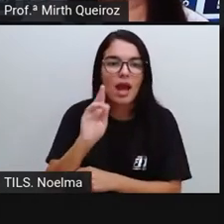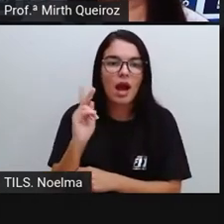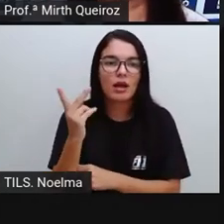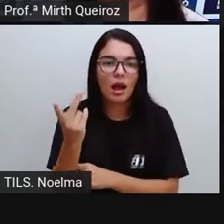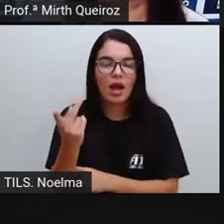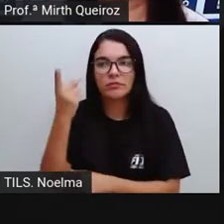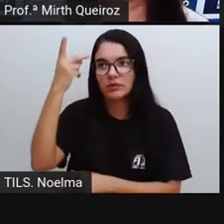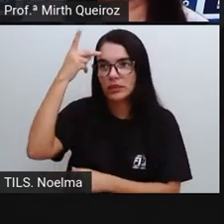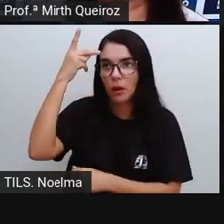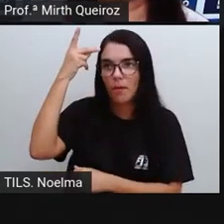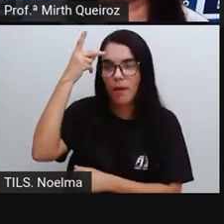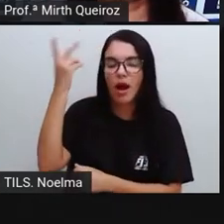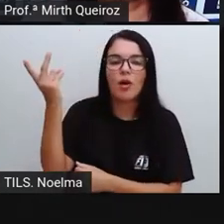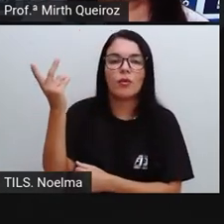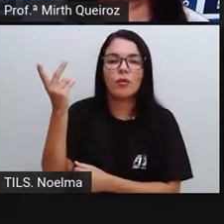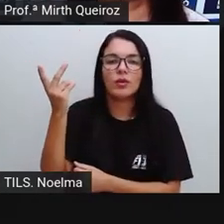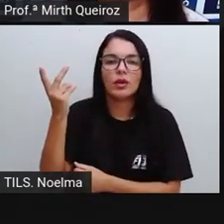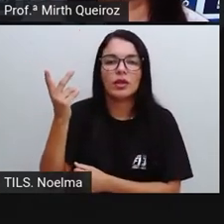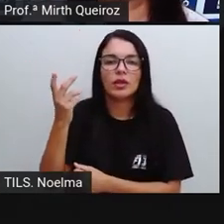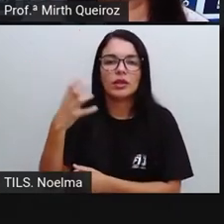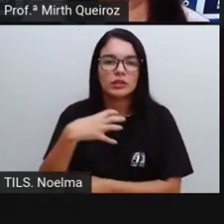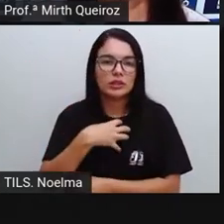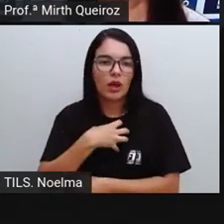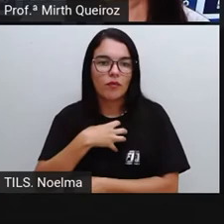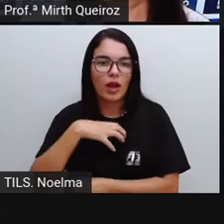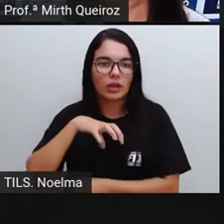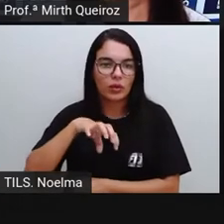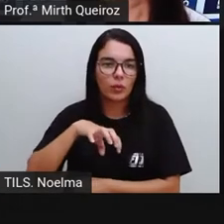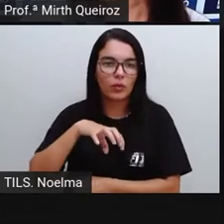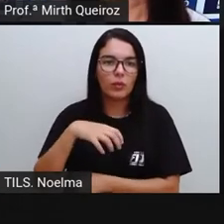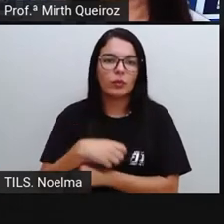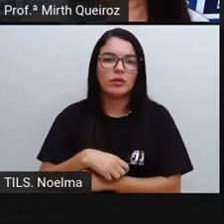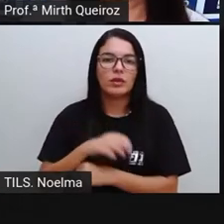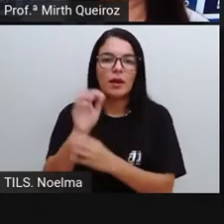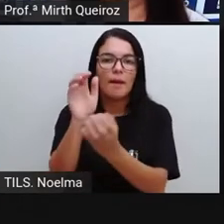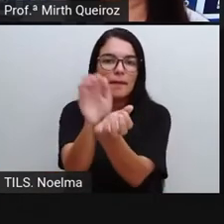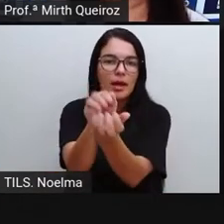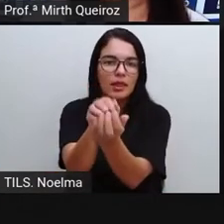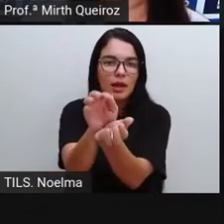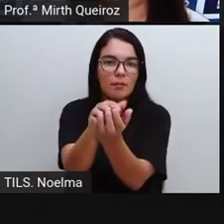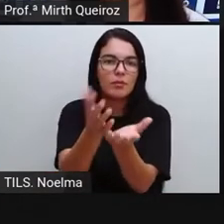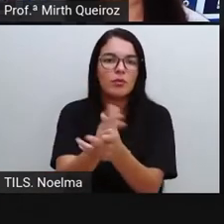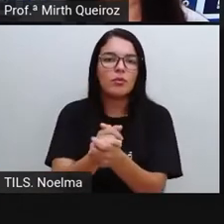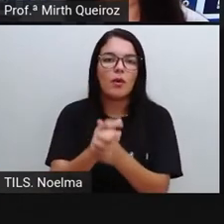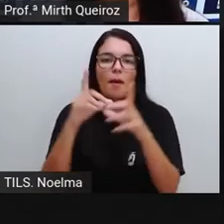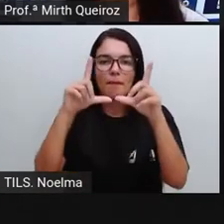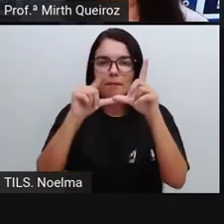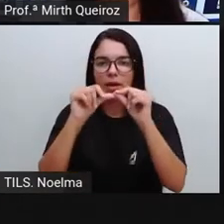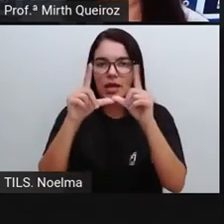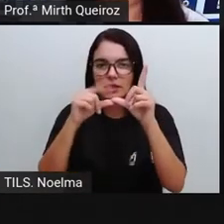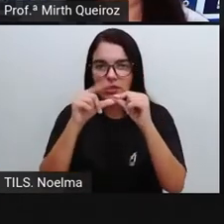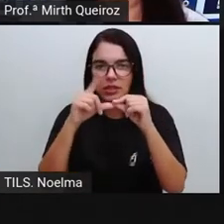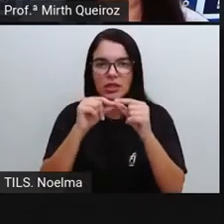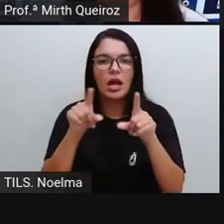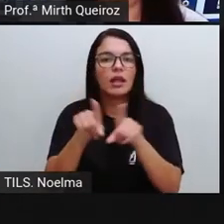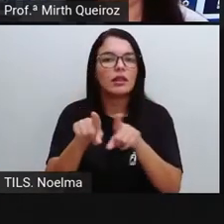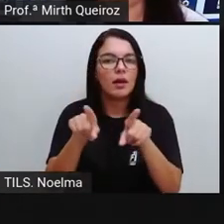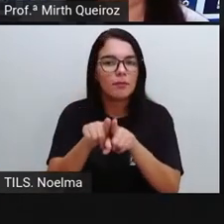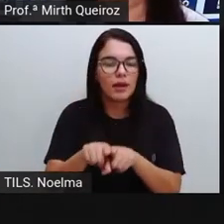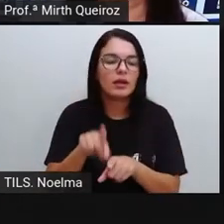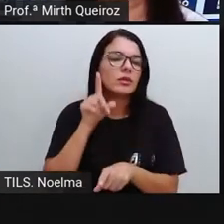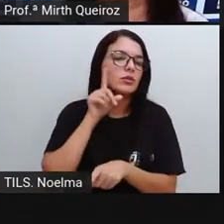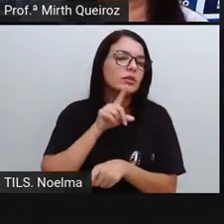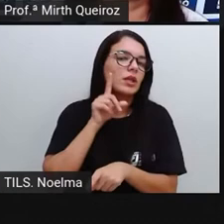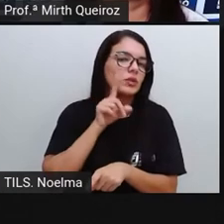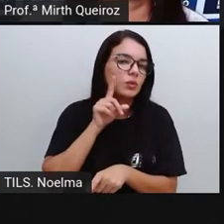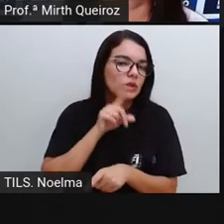Salvador, Recife, Brasília, Curitiba e do mundo, né? Como, por exemplo, na Flórida e Nova Iorque, nós